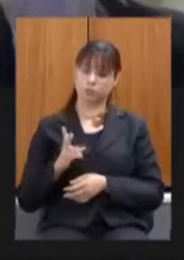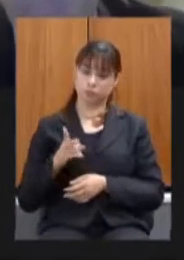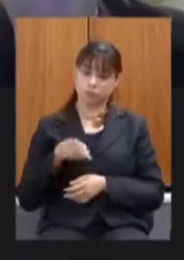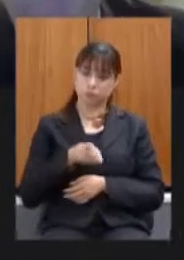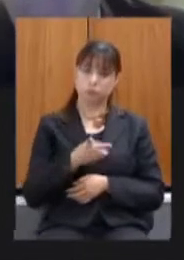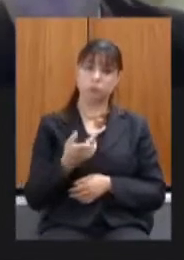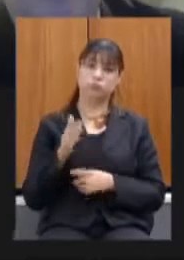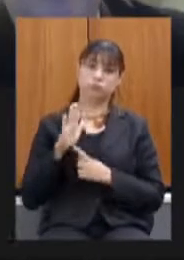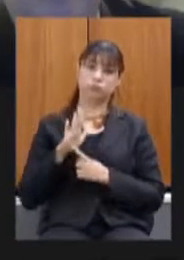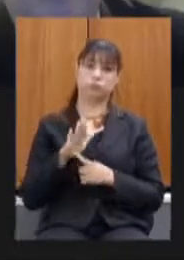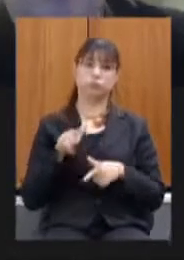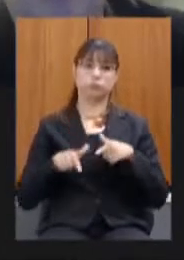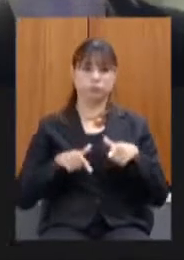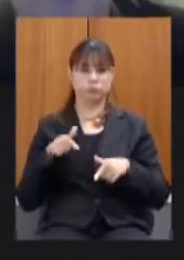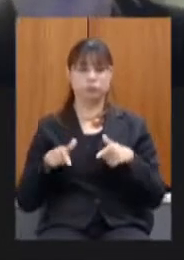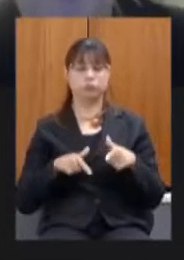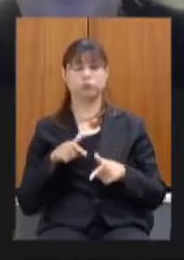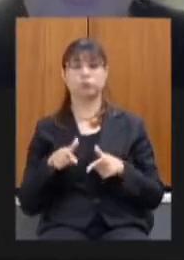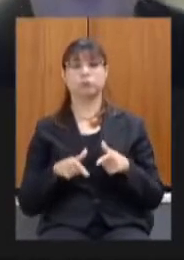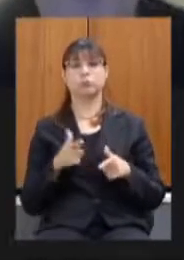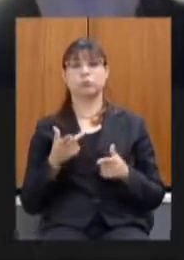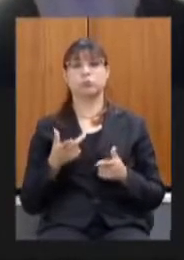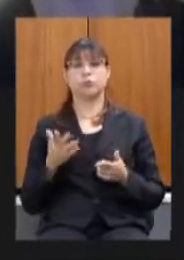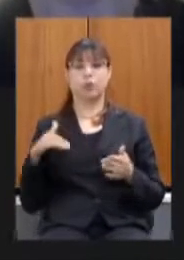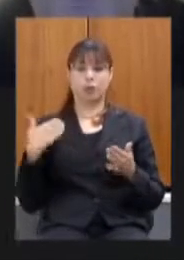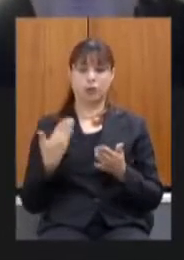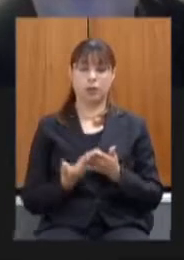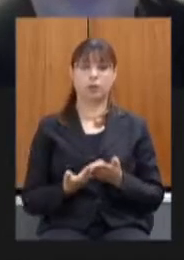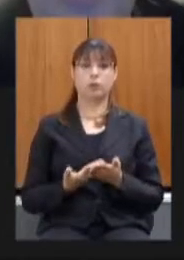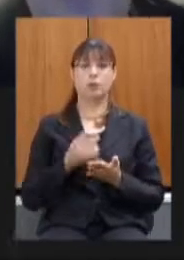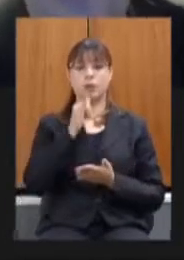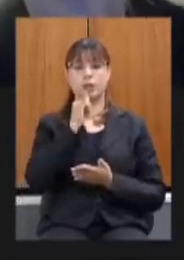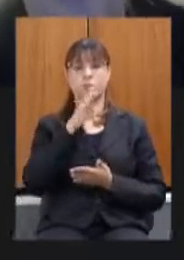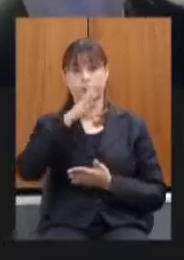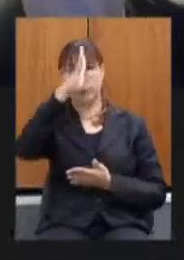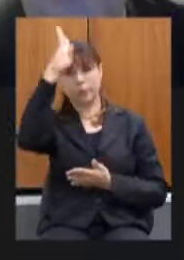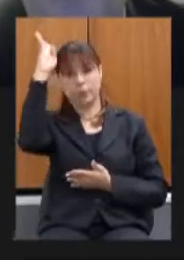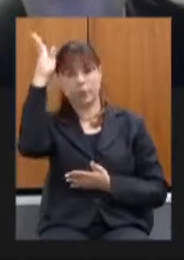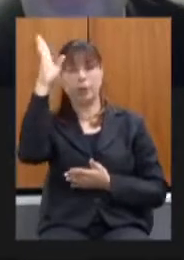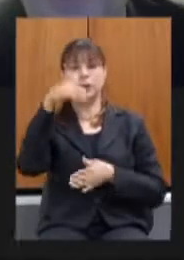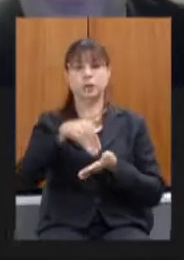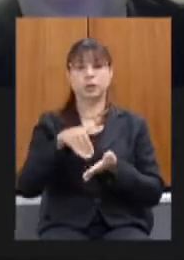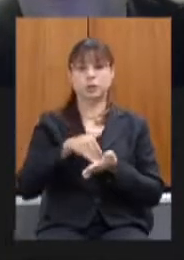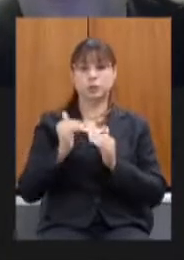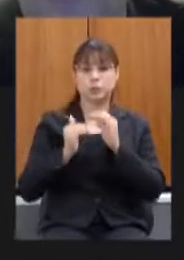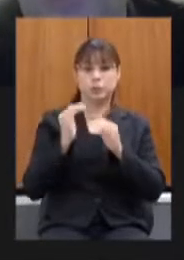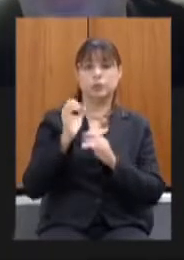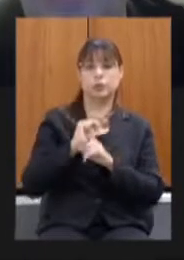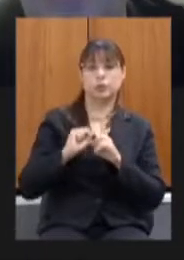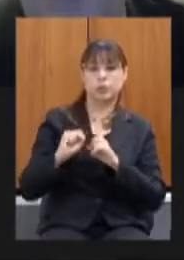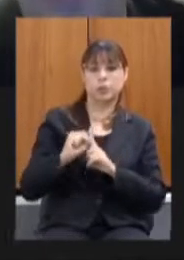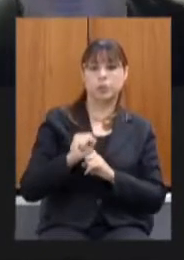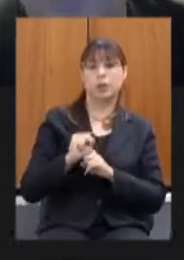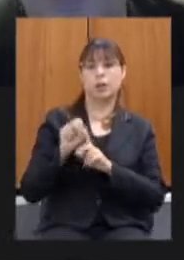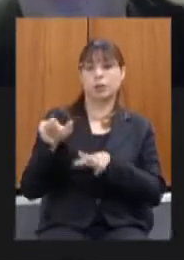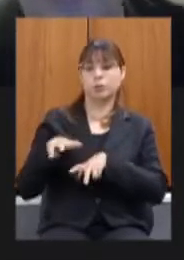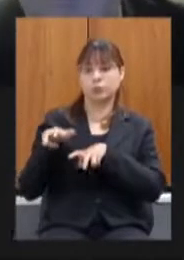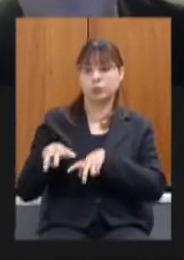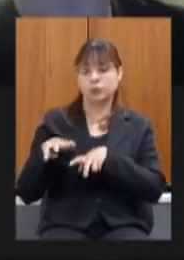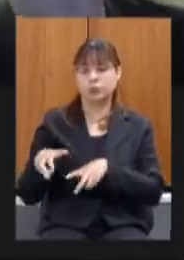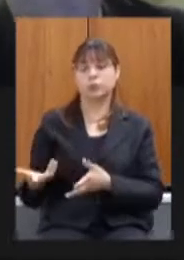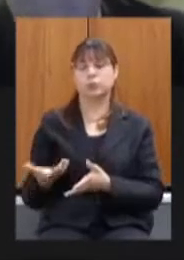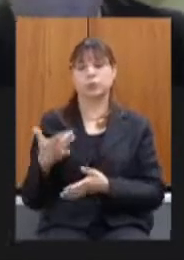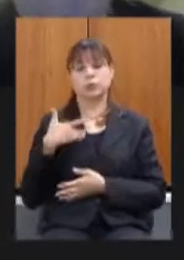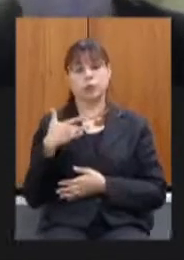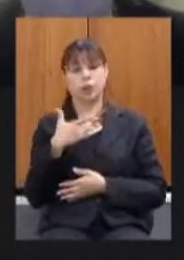até o momento por exemplo atuação dos bombeiros da Secretaria de Desenvolvimento Social da Agricultura da Saúde da Polícia